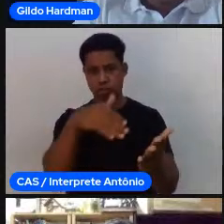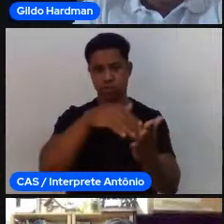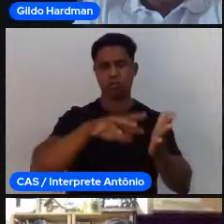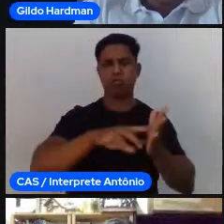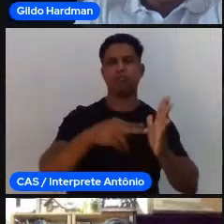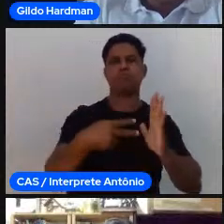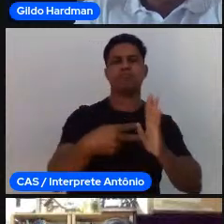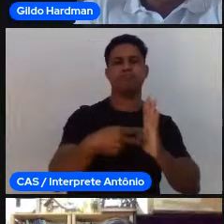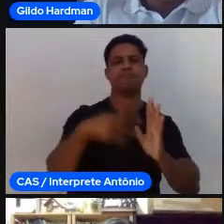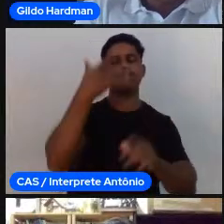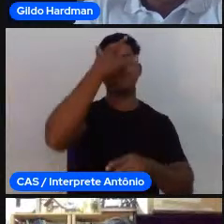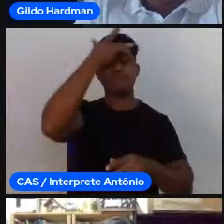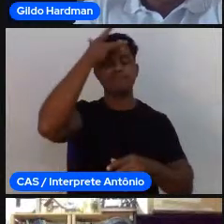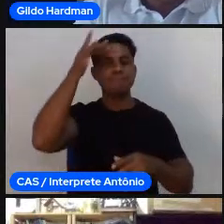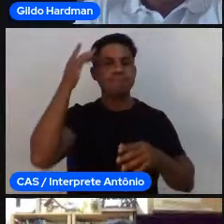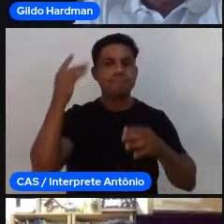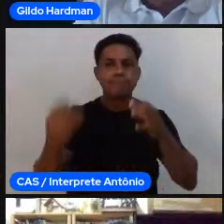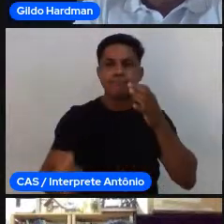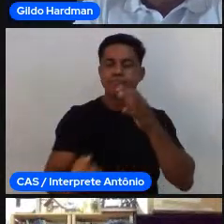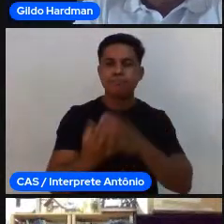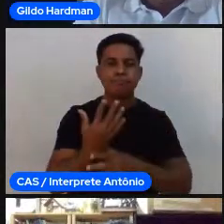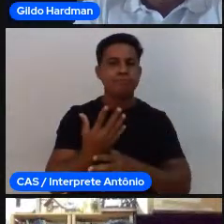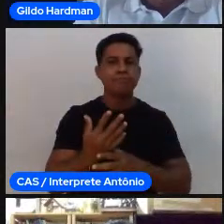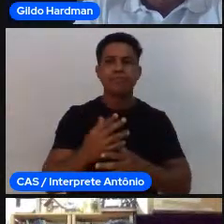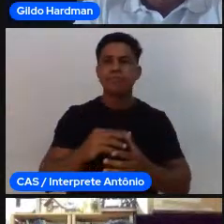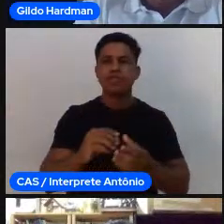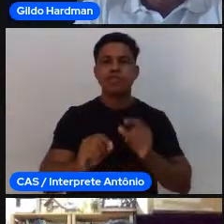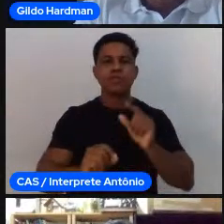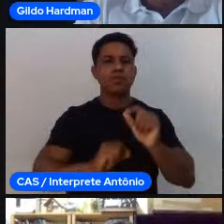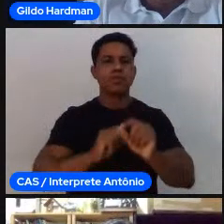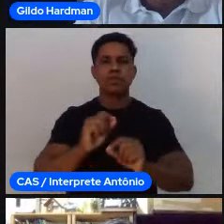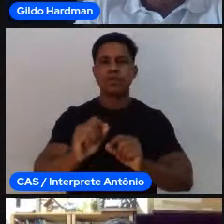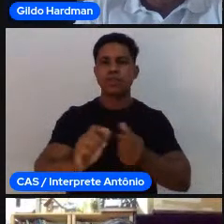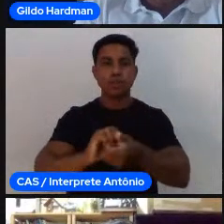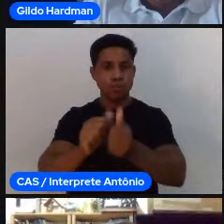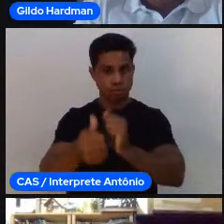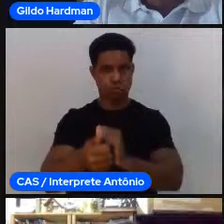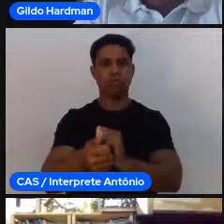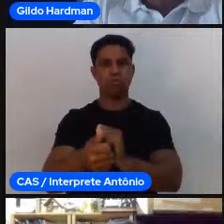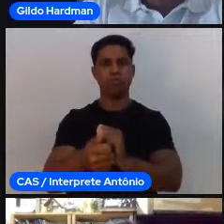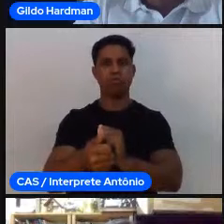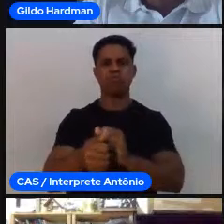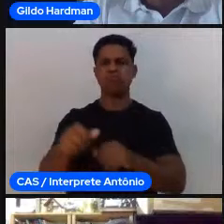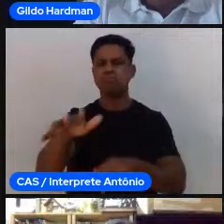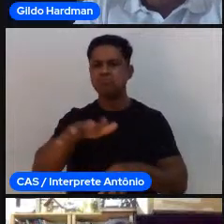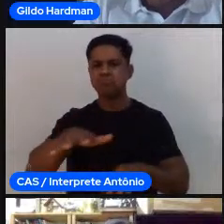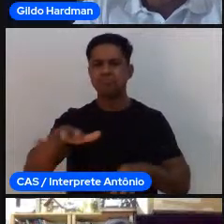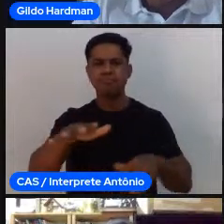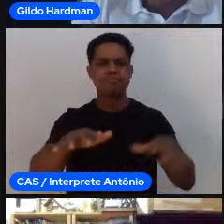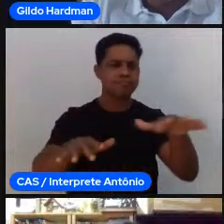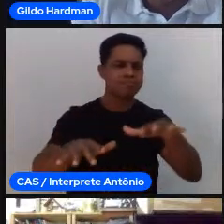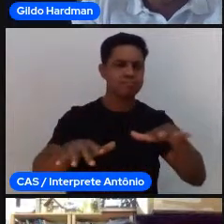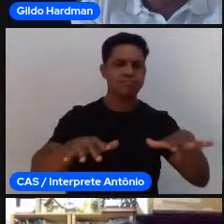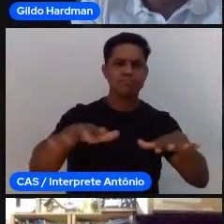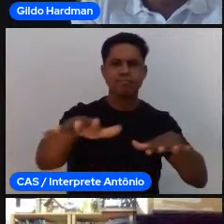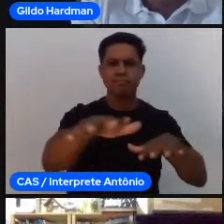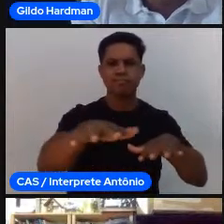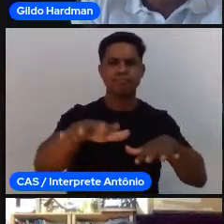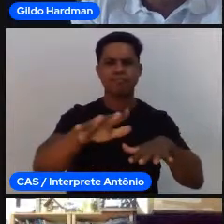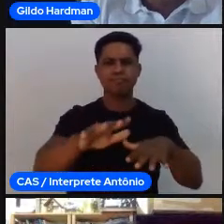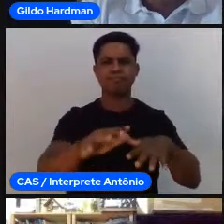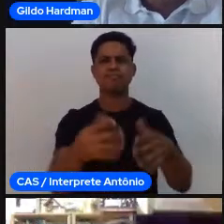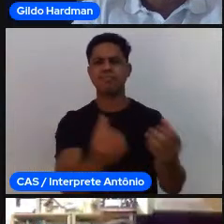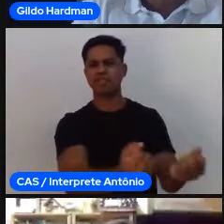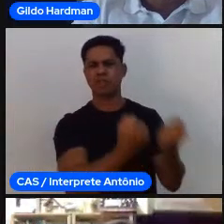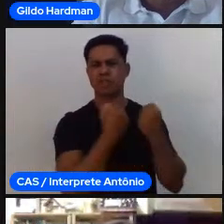interação entre pessoas que constroem o esporte em diferentes espaços. Nas escolas, nos clubes, nas academias, universidades,